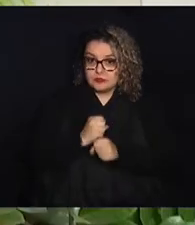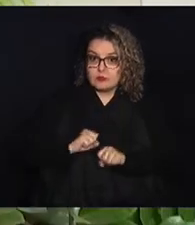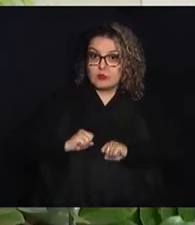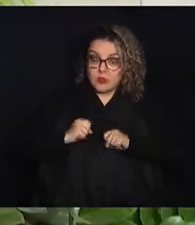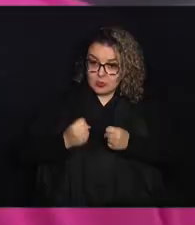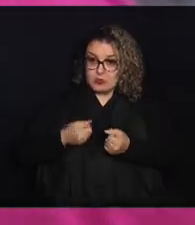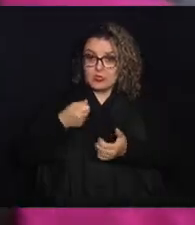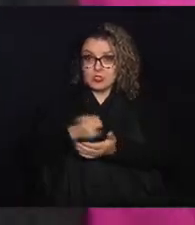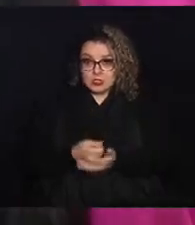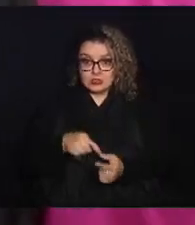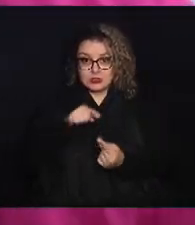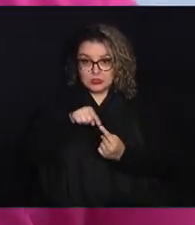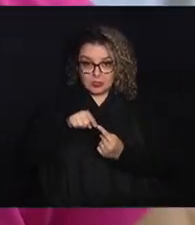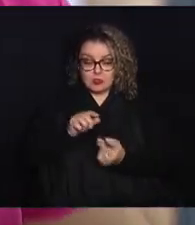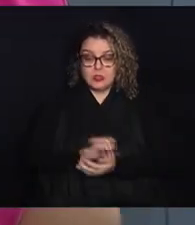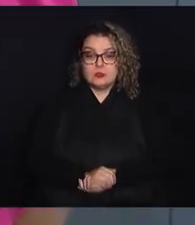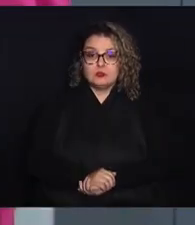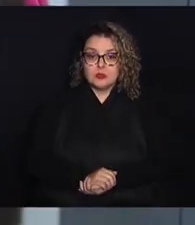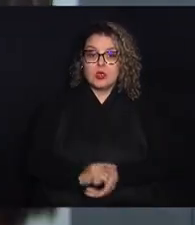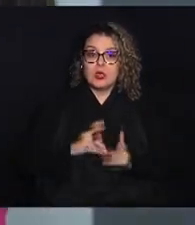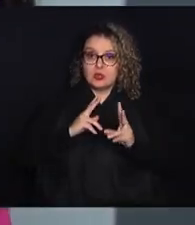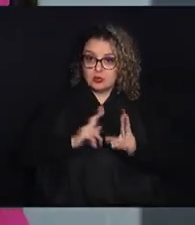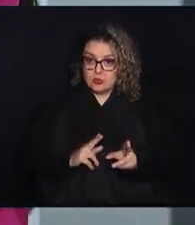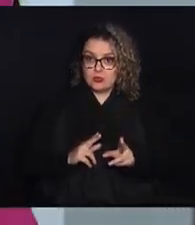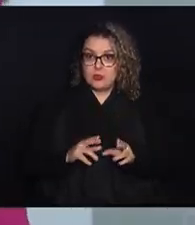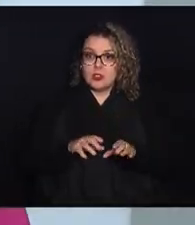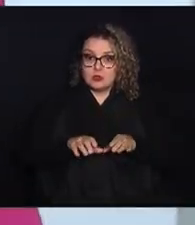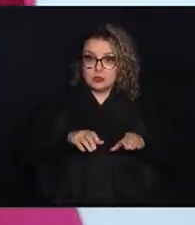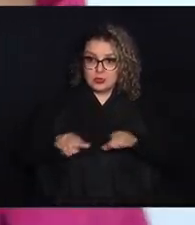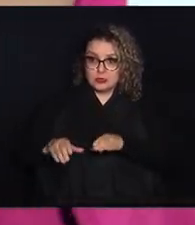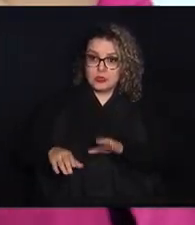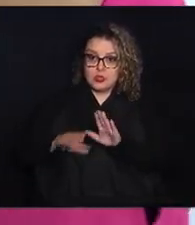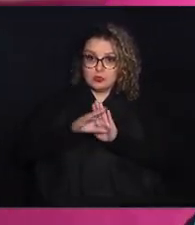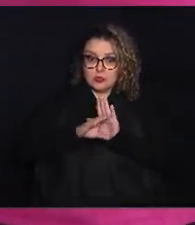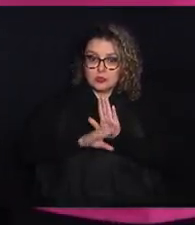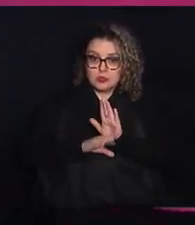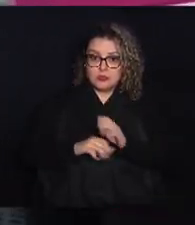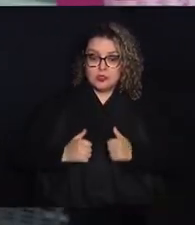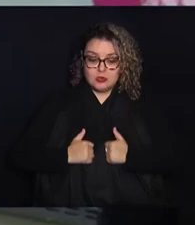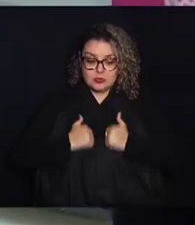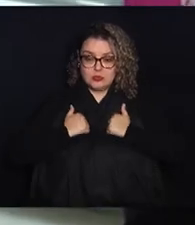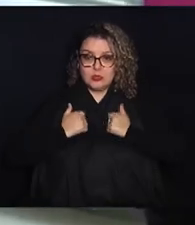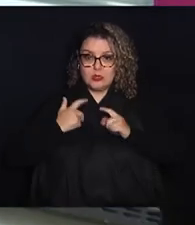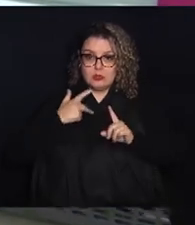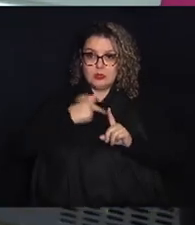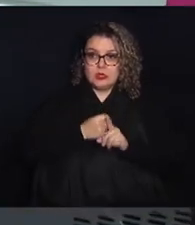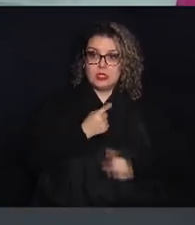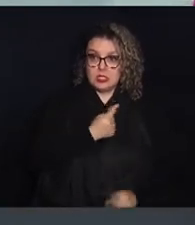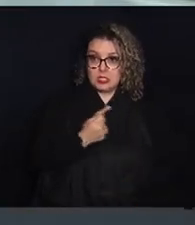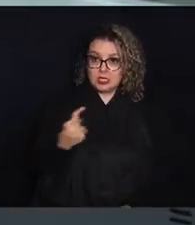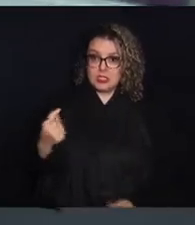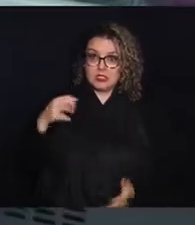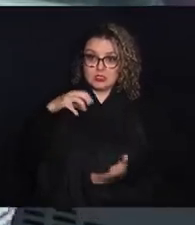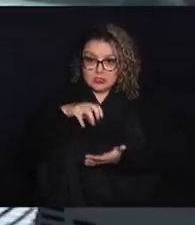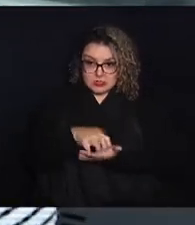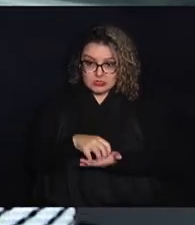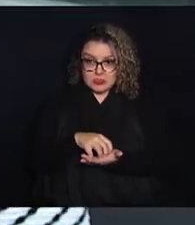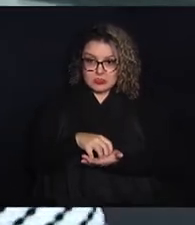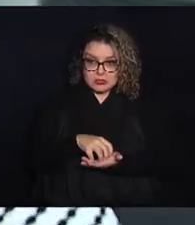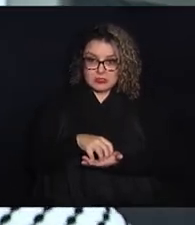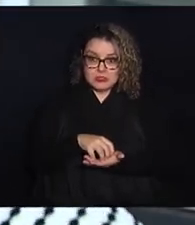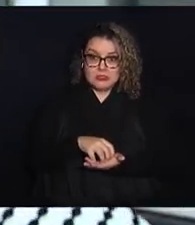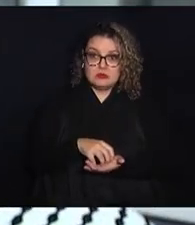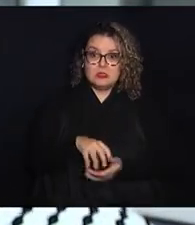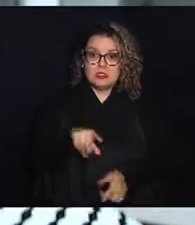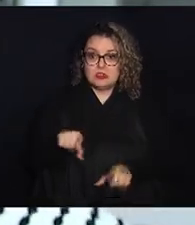garantir esse objetivo. Ainda de acordo com a coordenadora do programa de imunização, cada centro de saúde vai selecionar